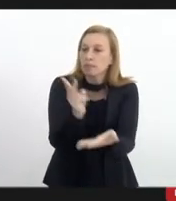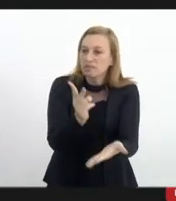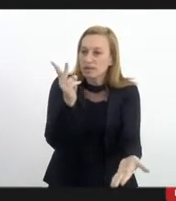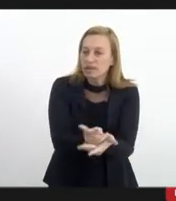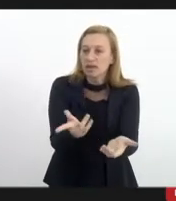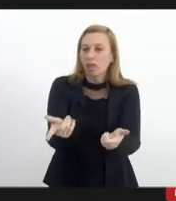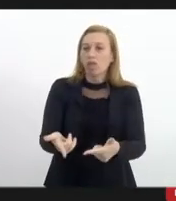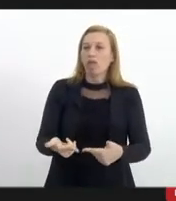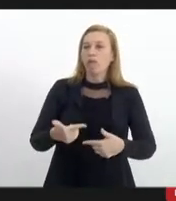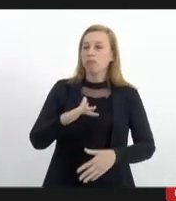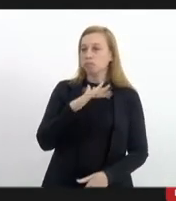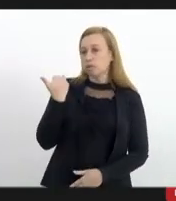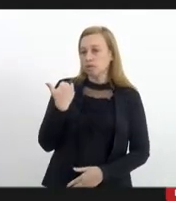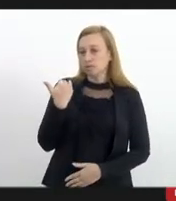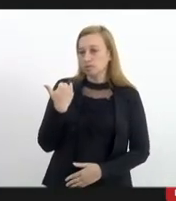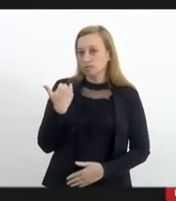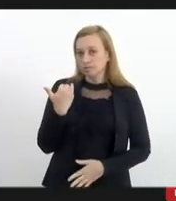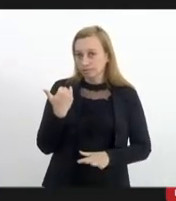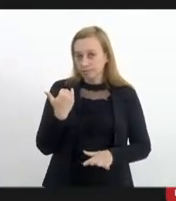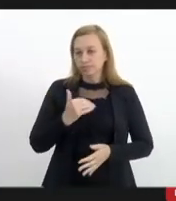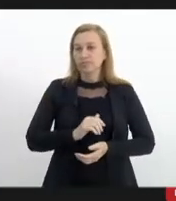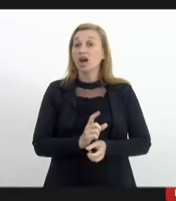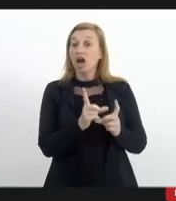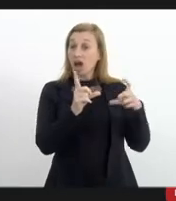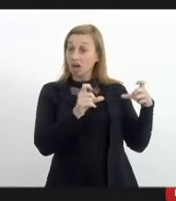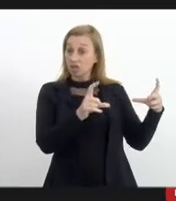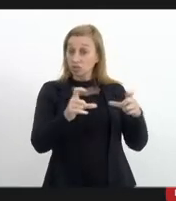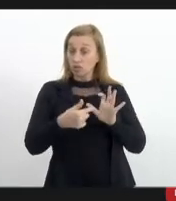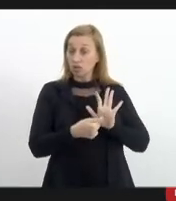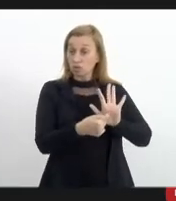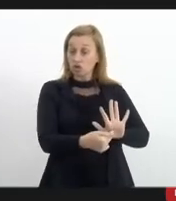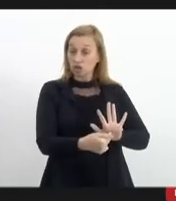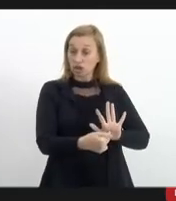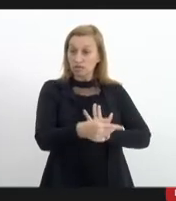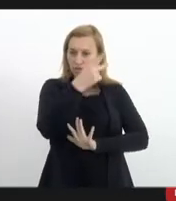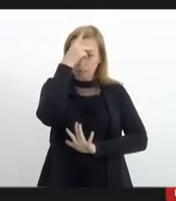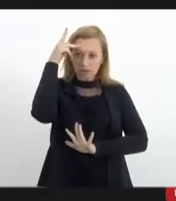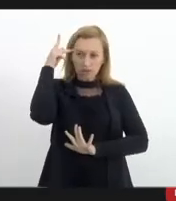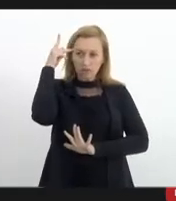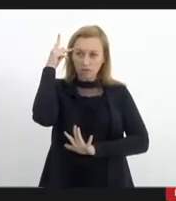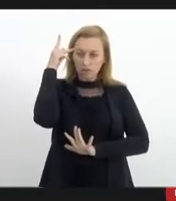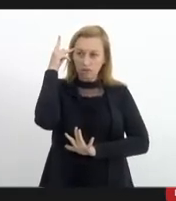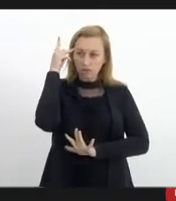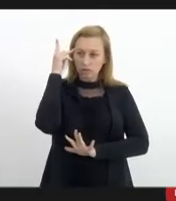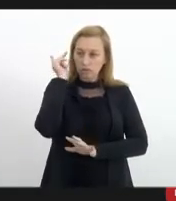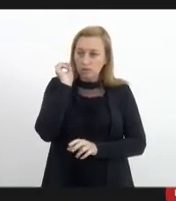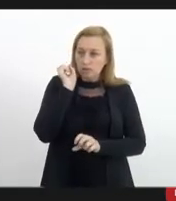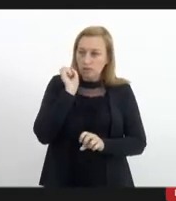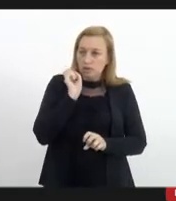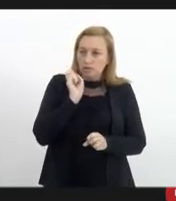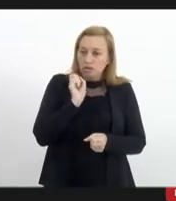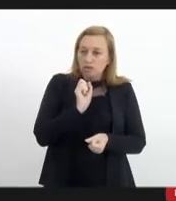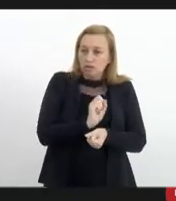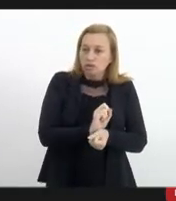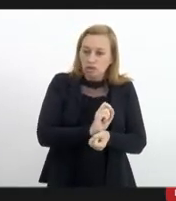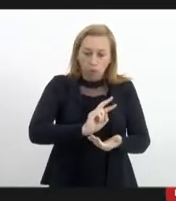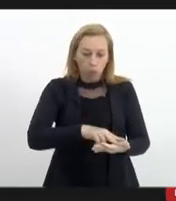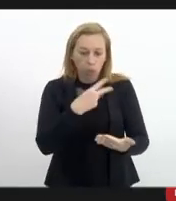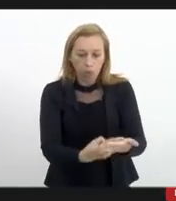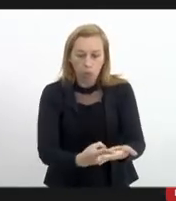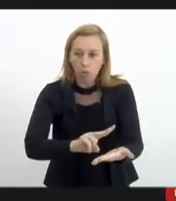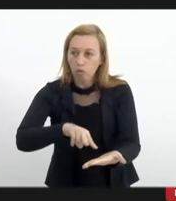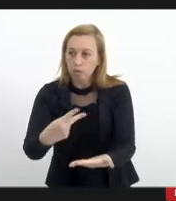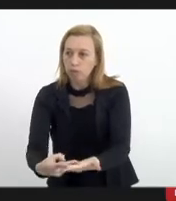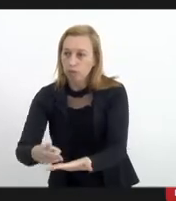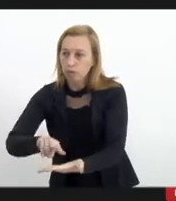as fotos mostravam gente encurraladas e corpos pelo chão